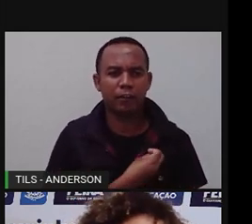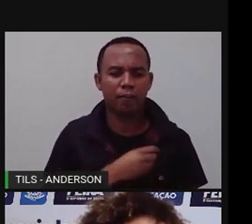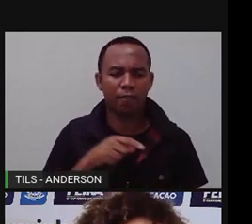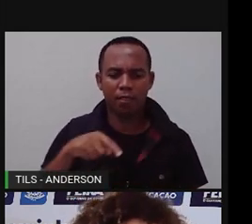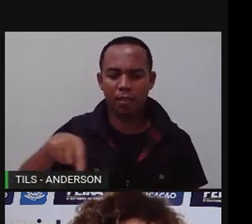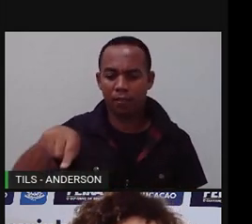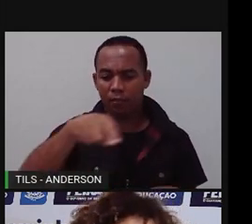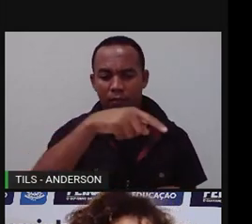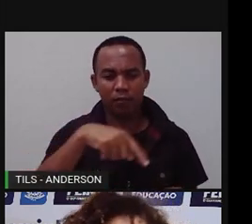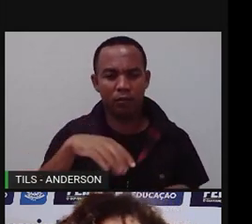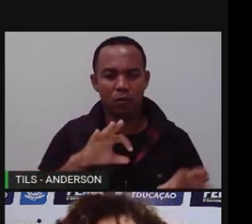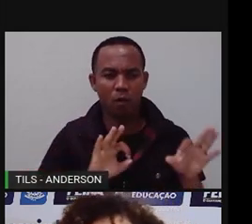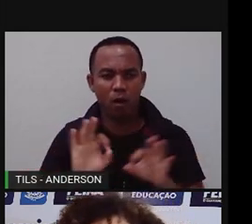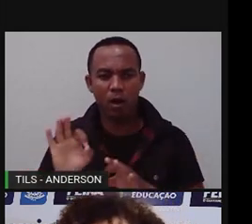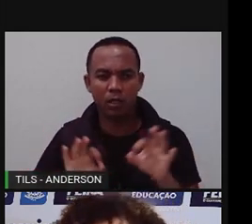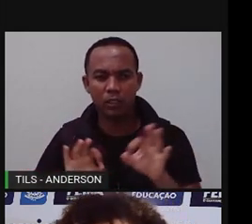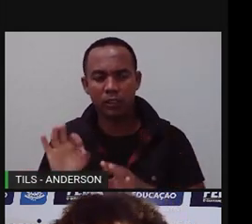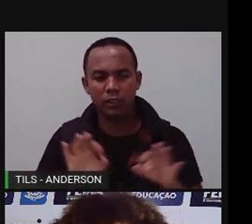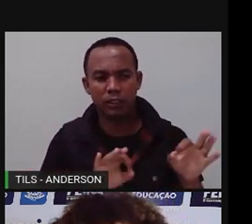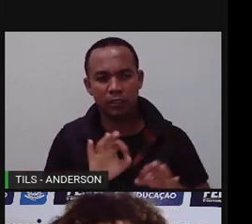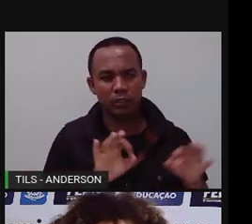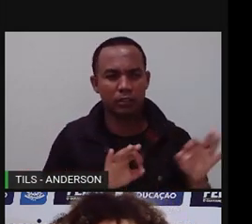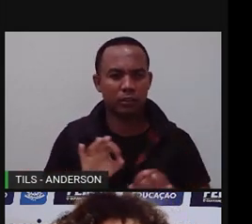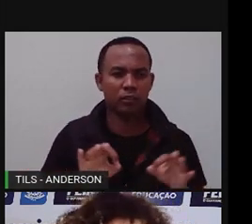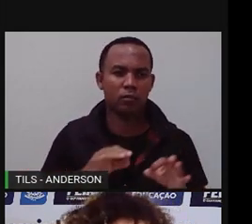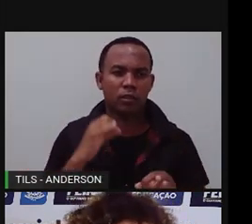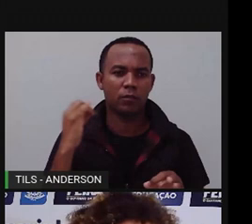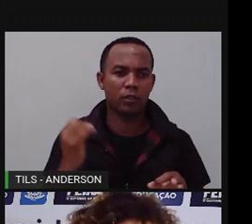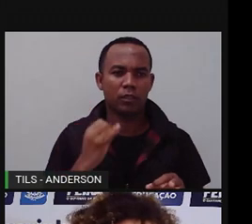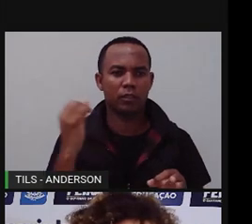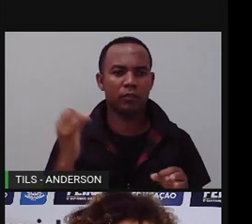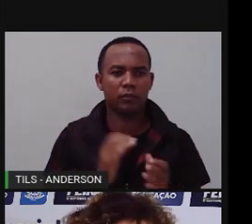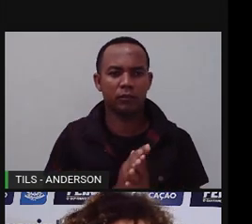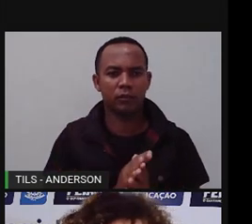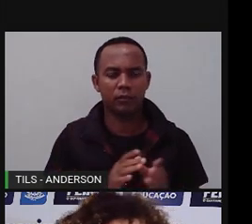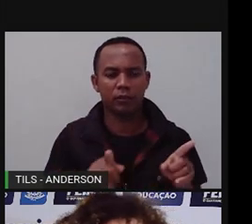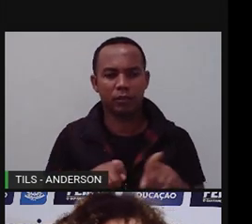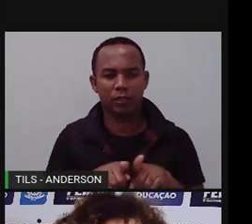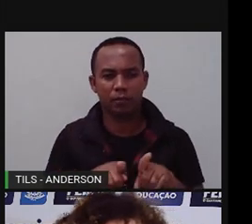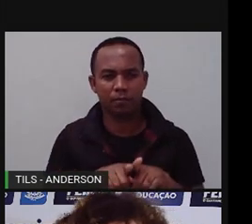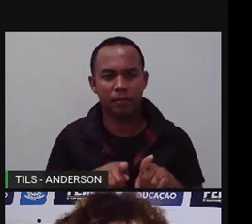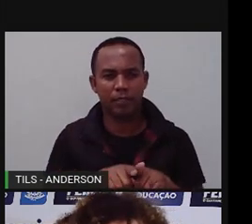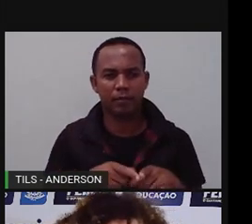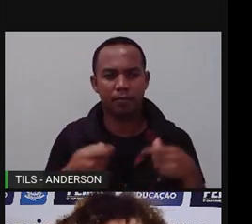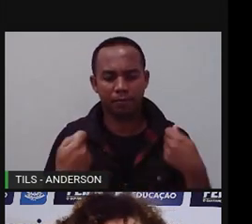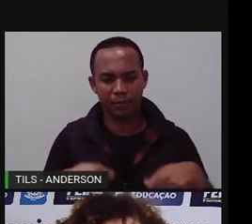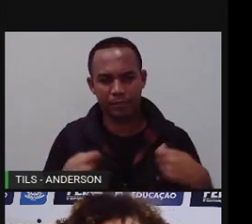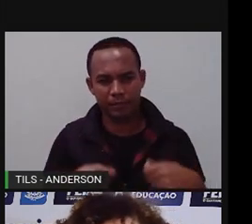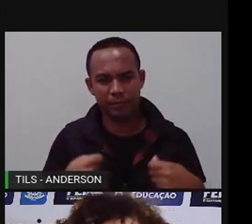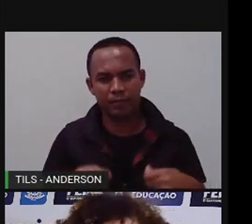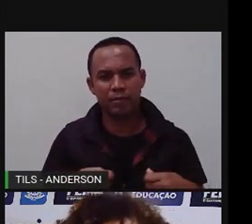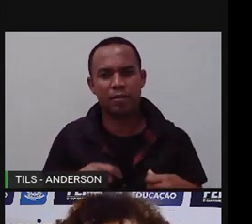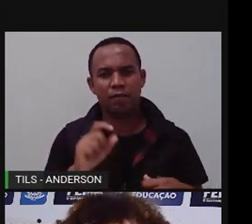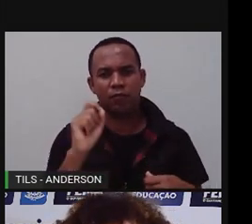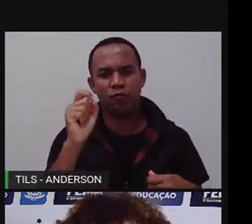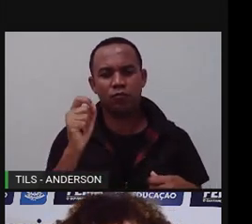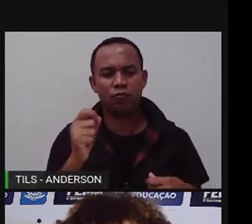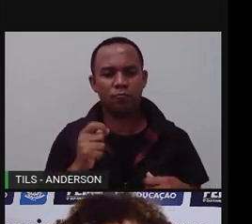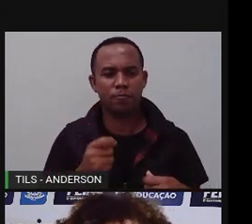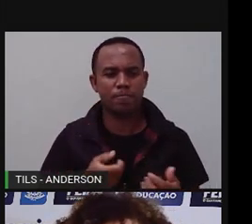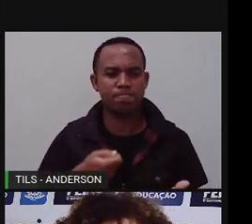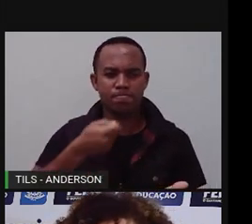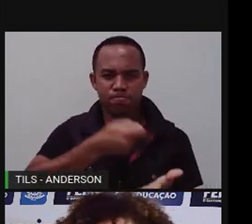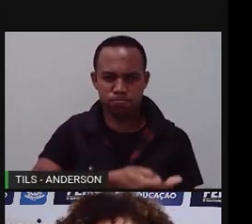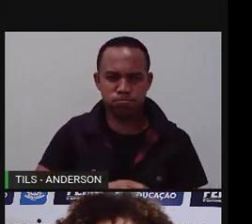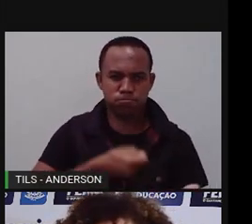organização para que o quilombo se mantivesse, né, que caracterizava o quilombo era a resistência e a conquista da autonomia.